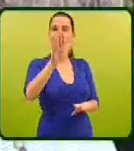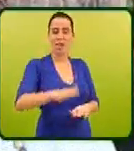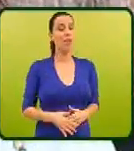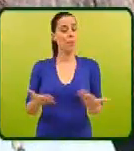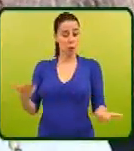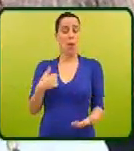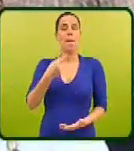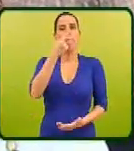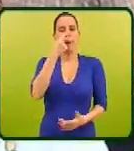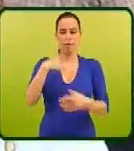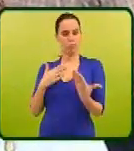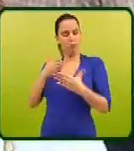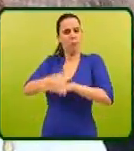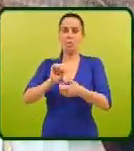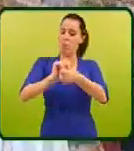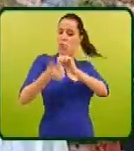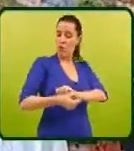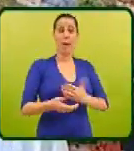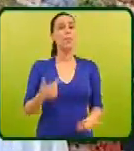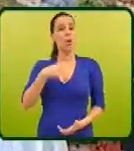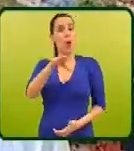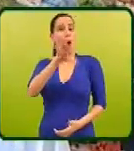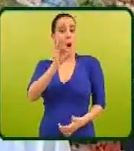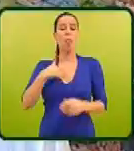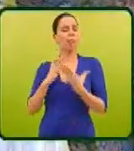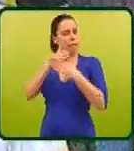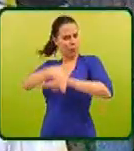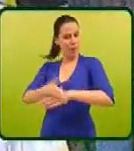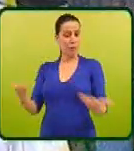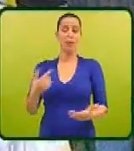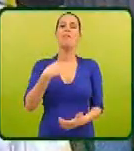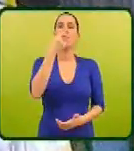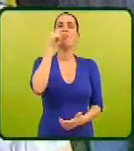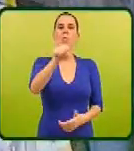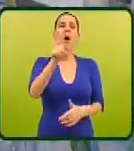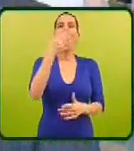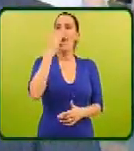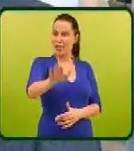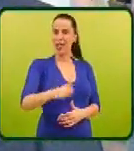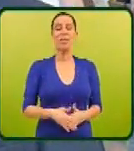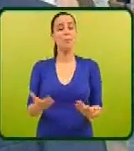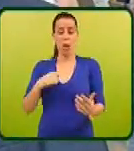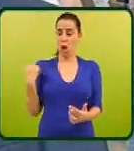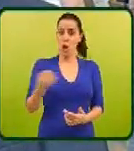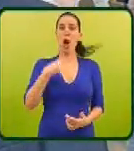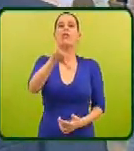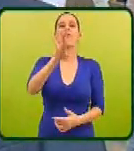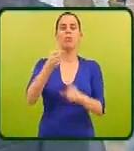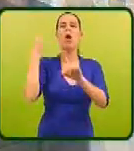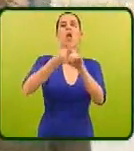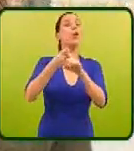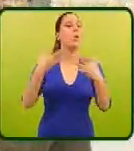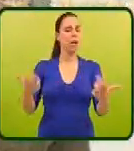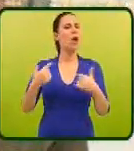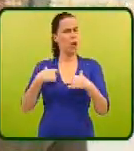Eu opto por intervir para mudar. Eu opto por intervir. Eu opto por agir. Nós optamos por lutar.